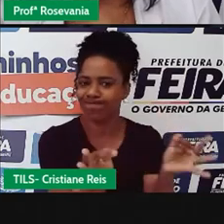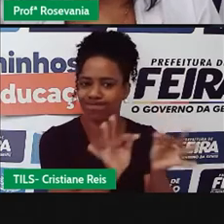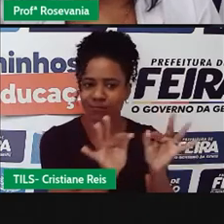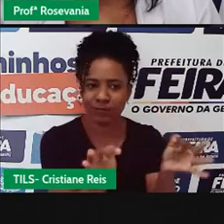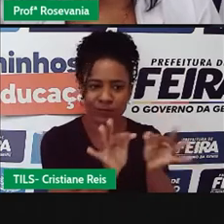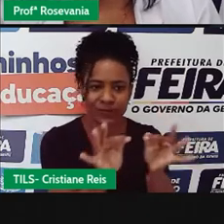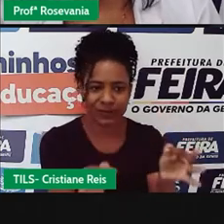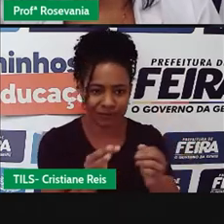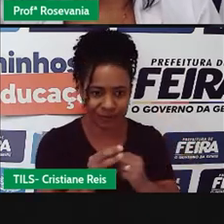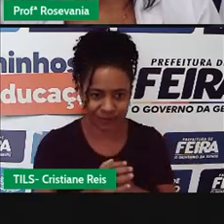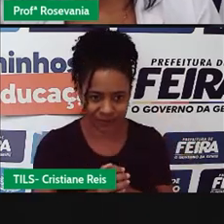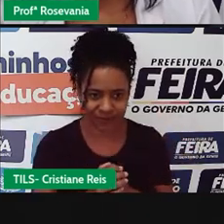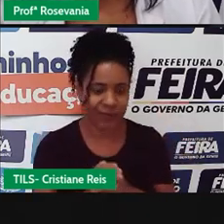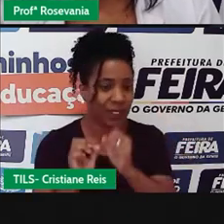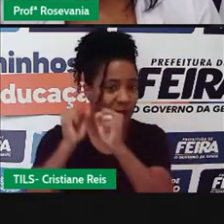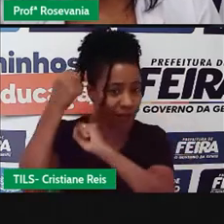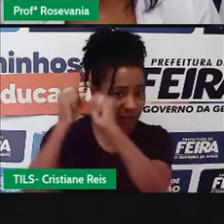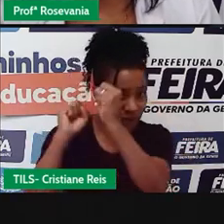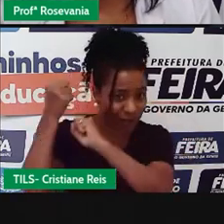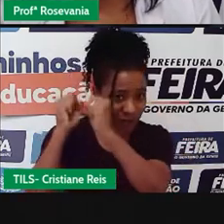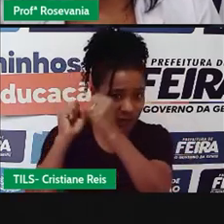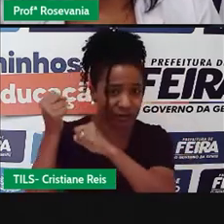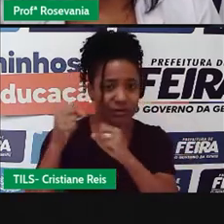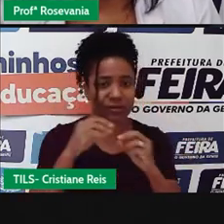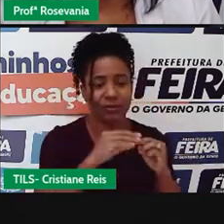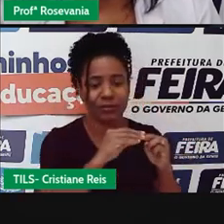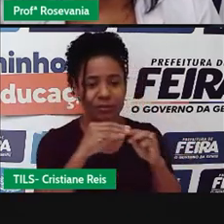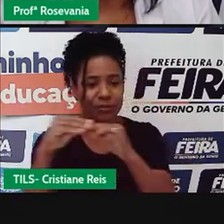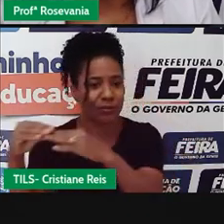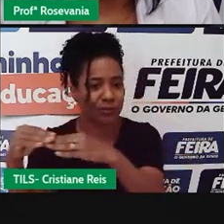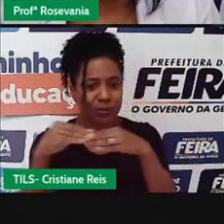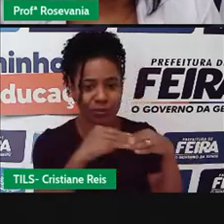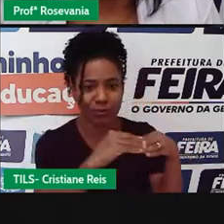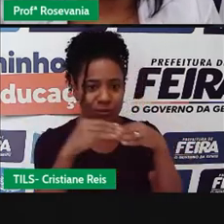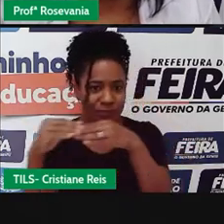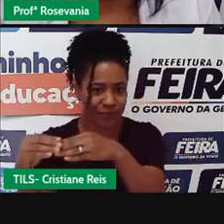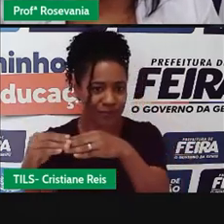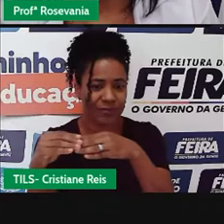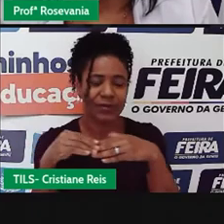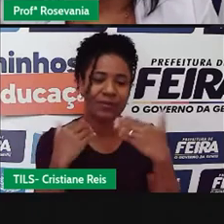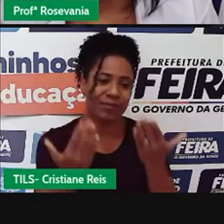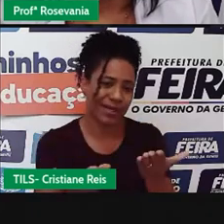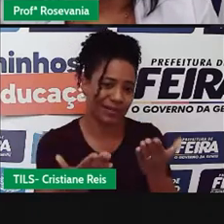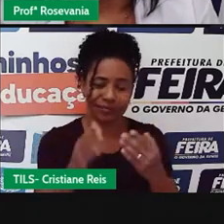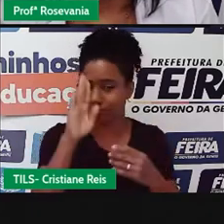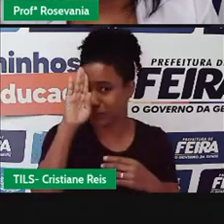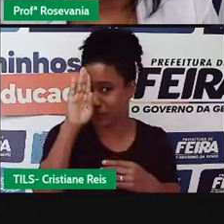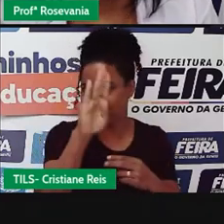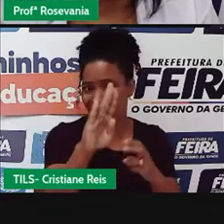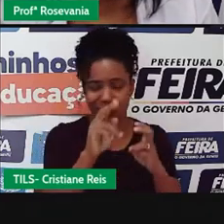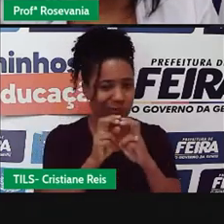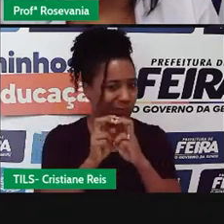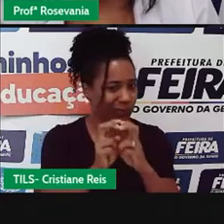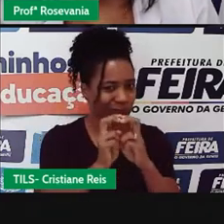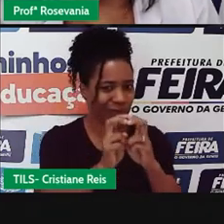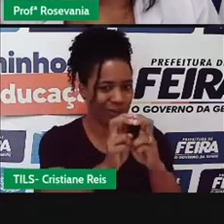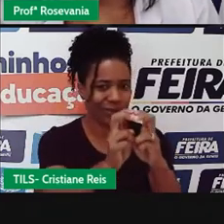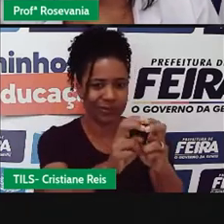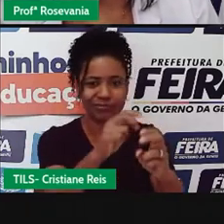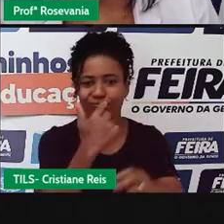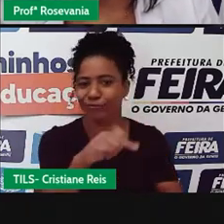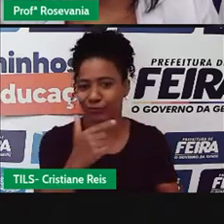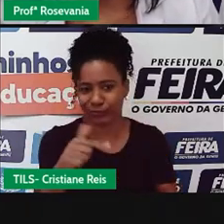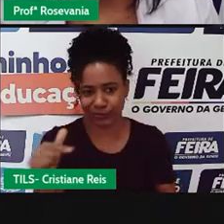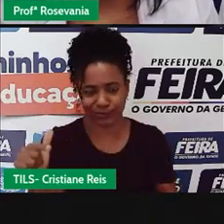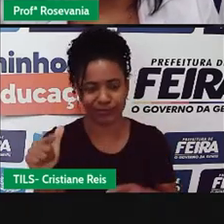não é tido, né, como, digamos assim, o fator principal para transporte de passageiros. E